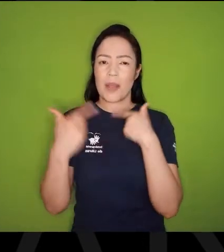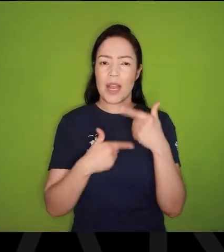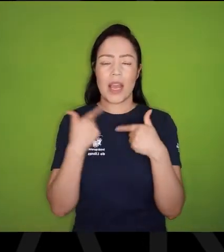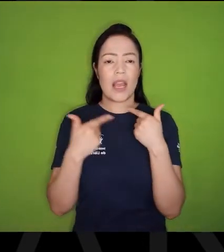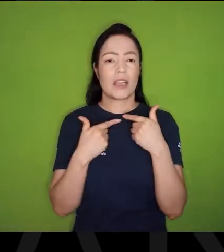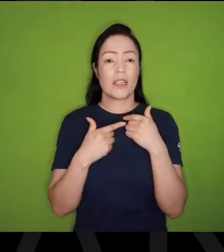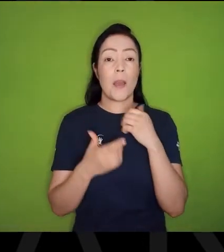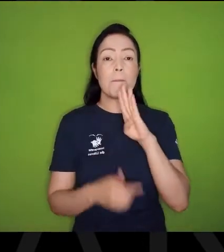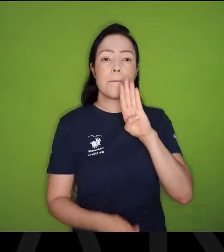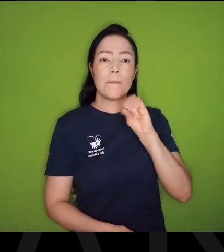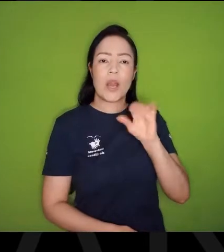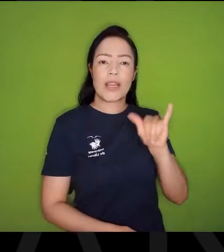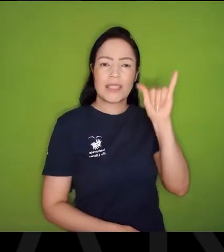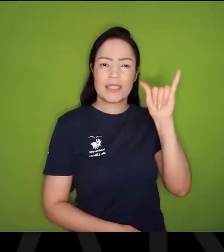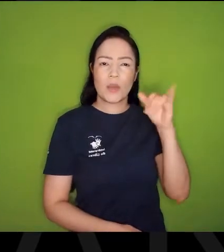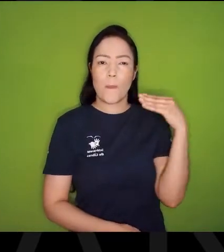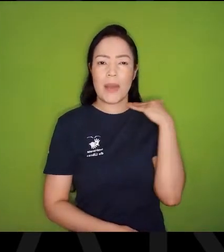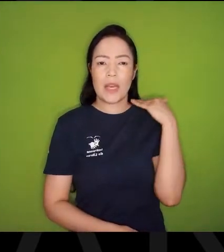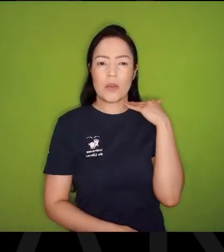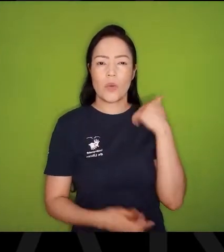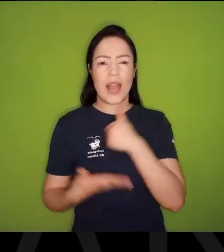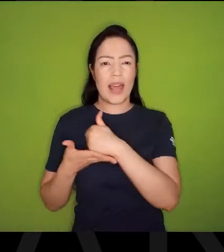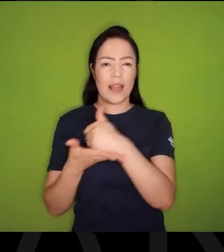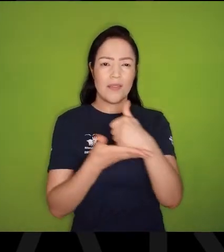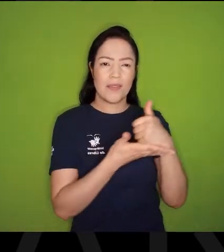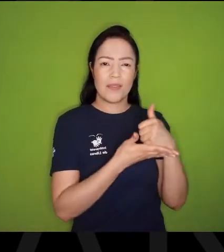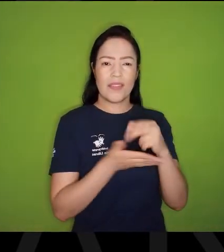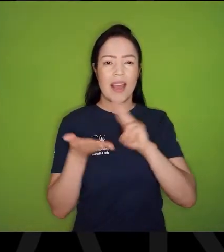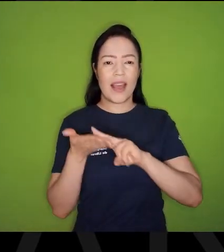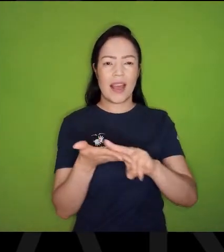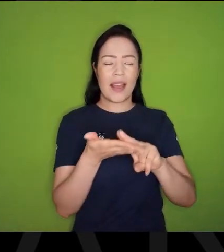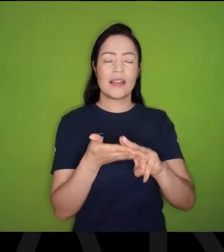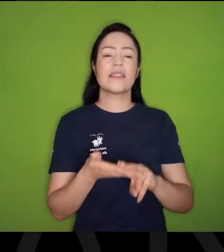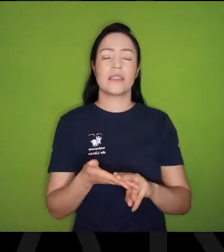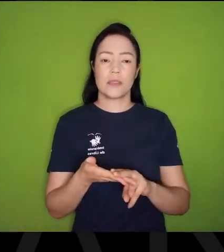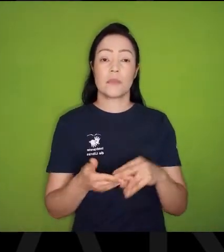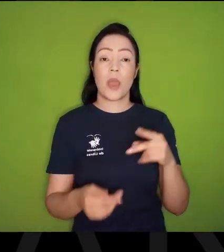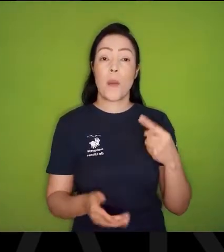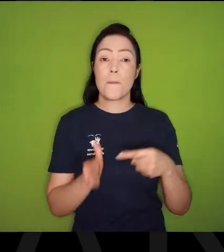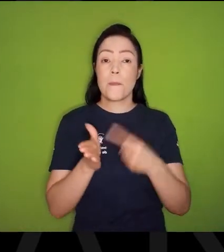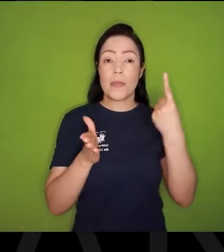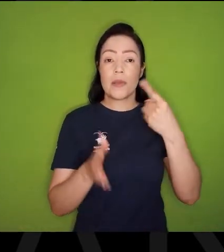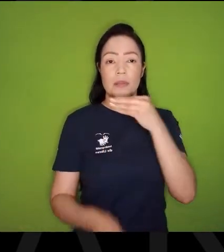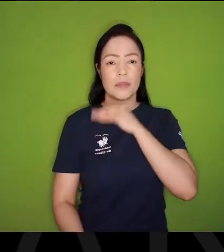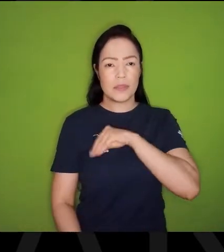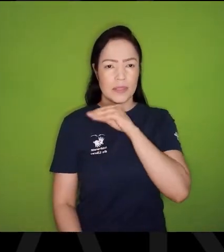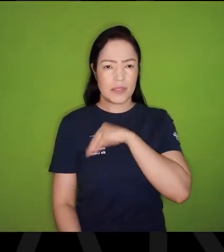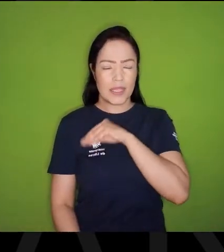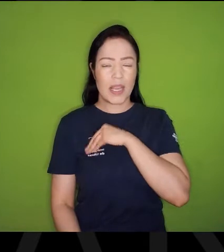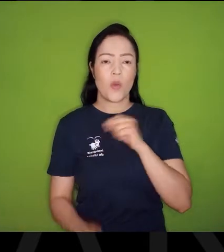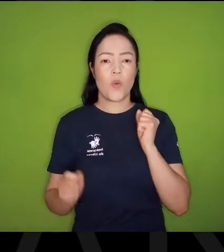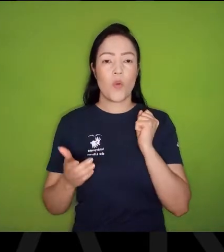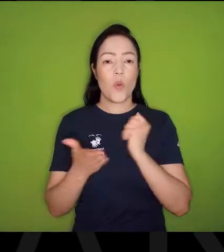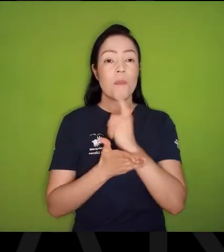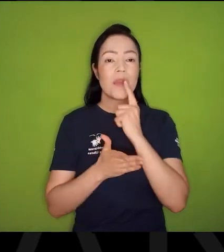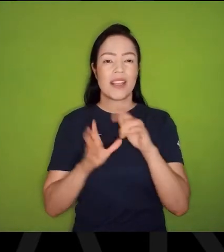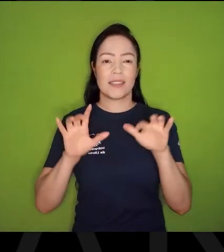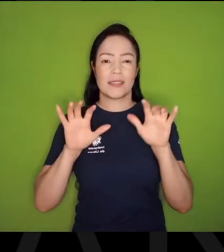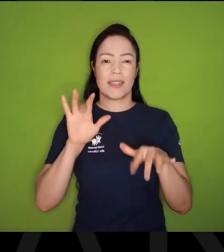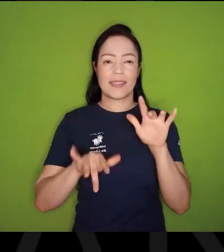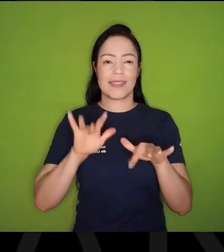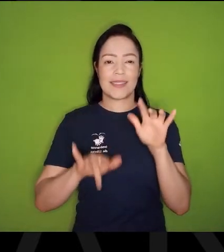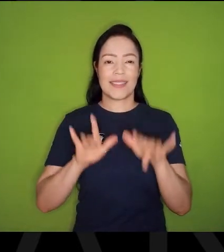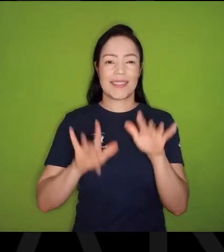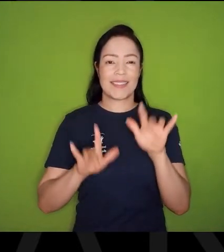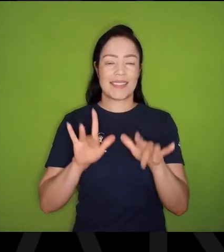boy, Em um banco no Recife, E os meus primeiros salários, Primeiro, o primeiro salário, Eu comprei uma máquina de didatilografia,